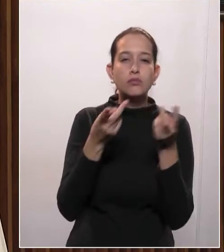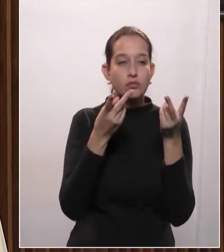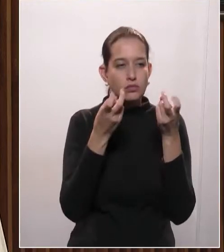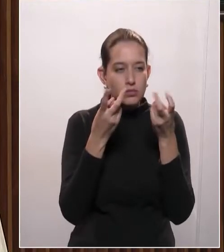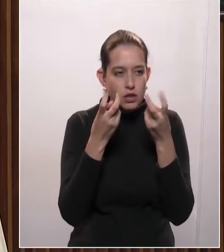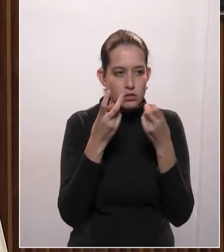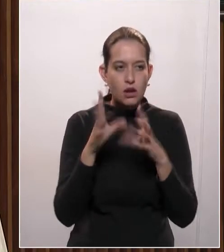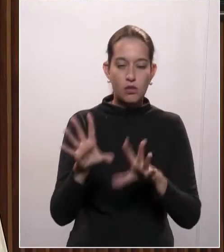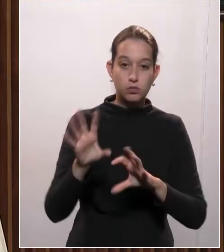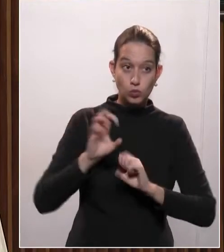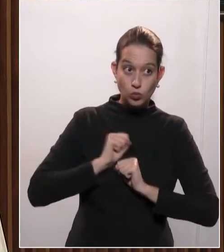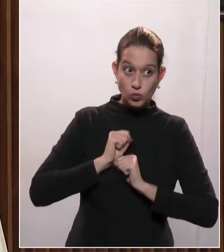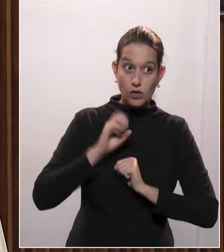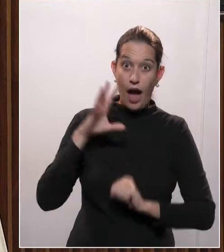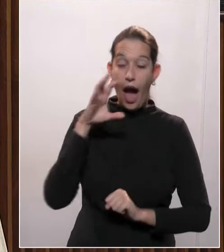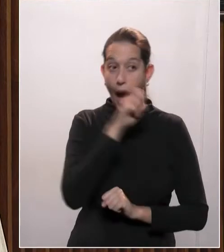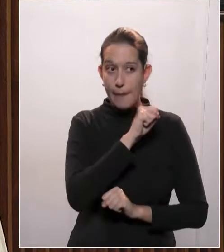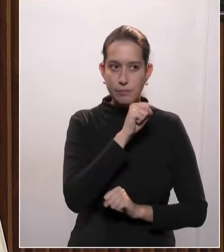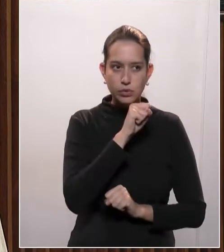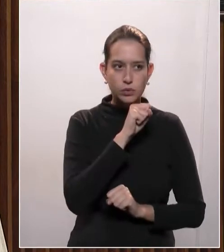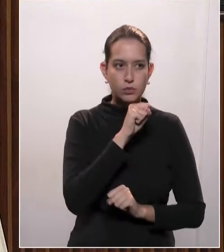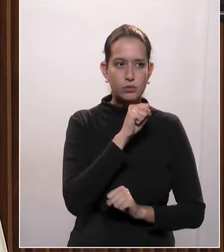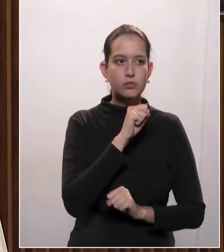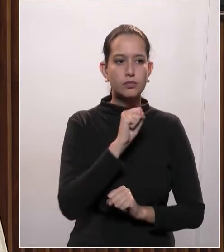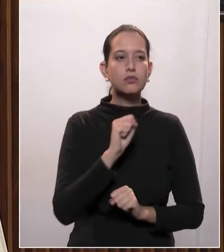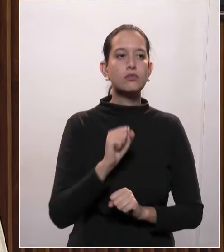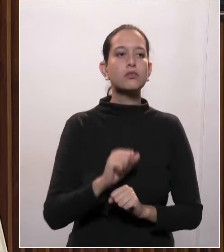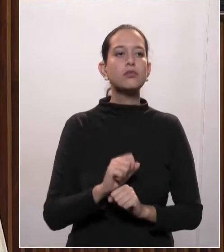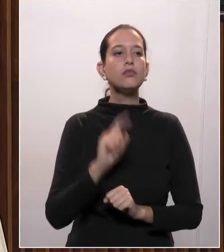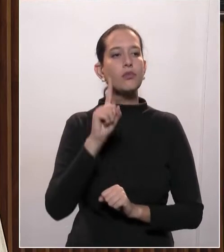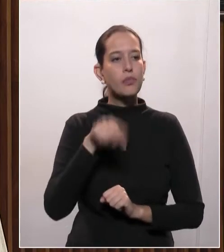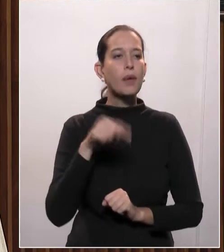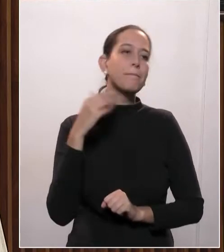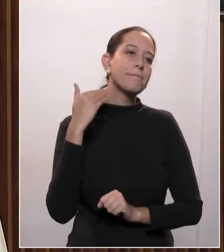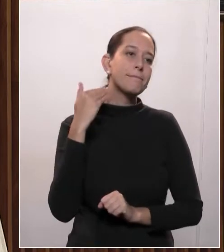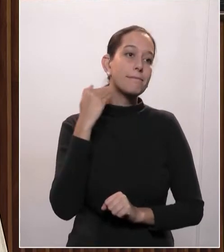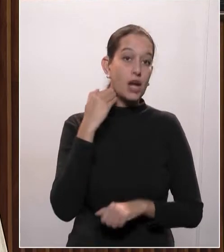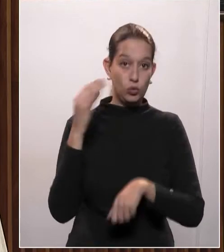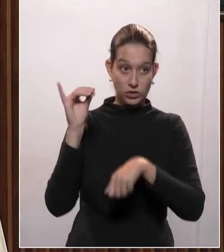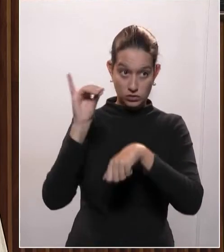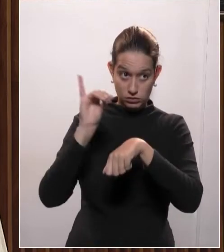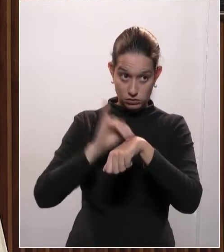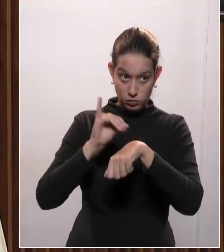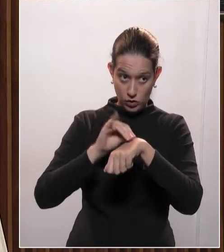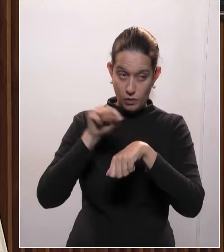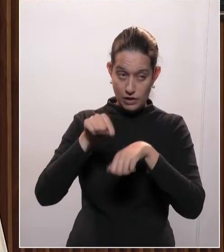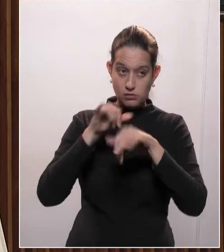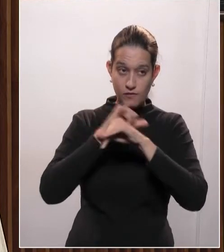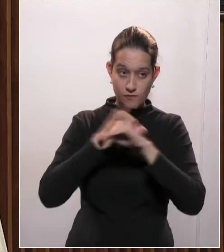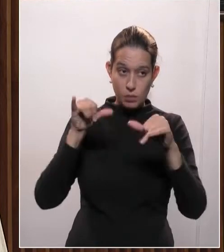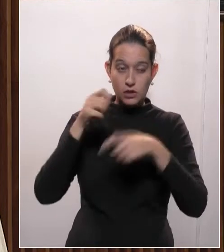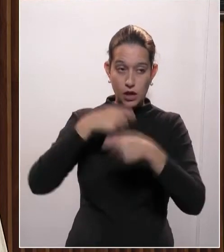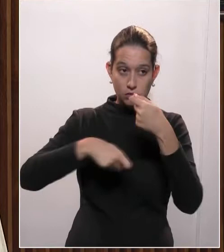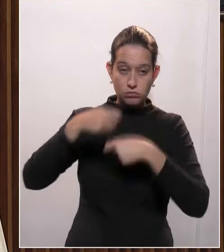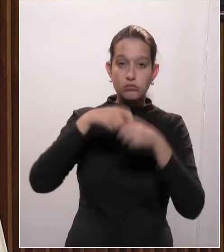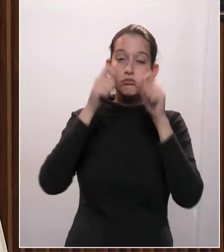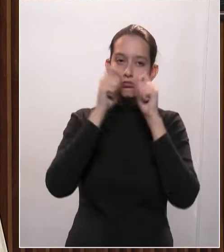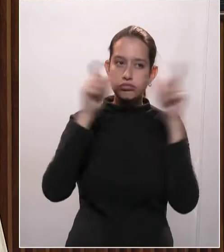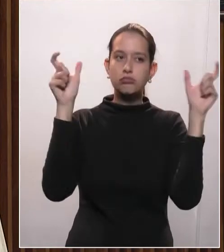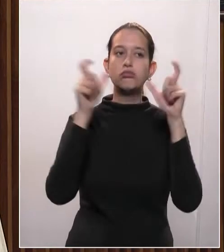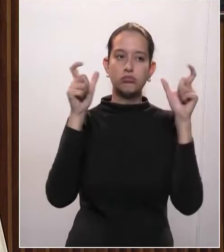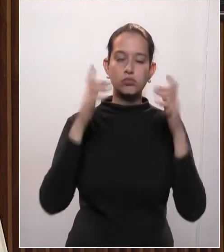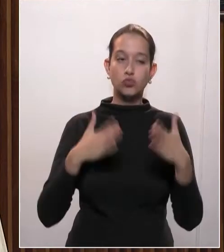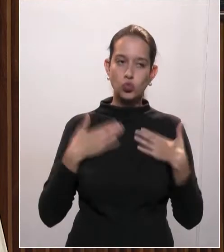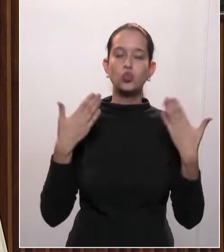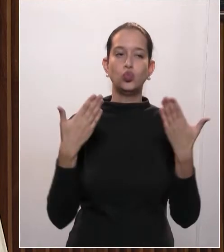alarmante esta informação do Banco Central dado ao ministro da Economia. E